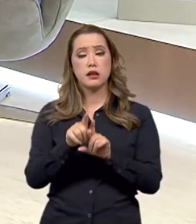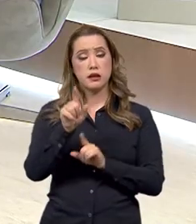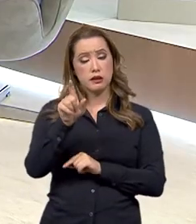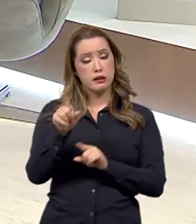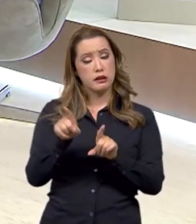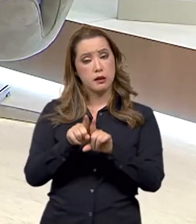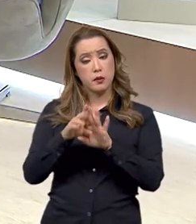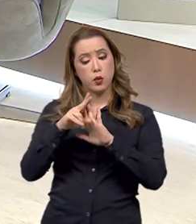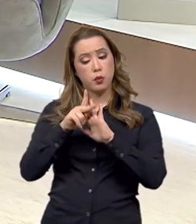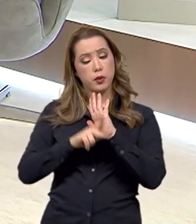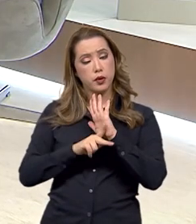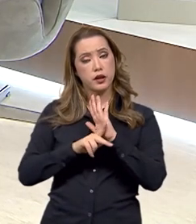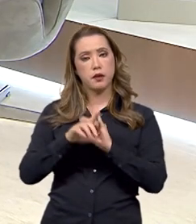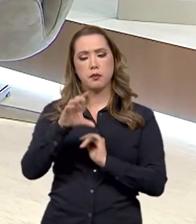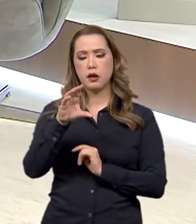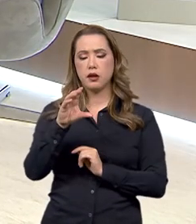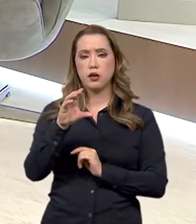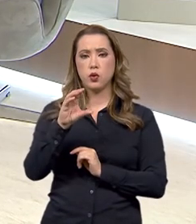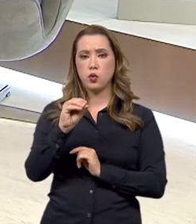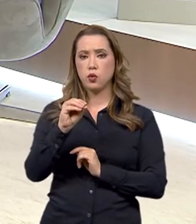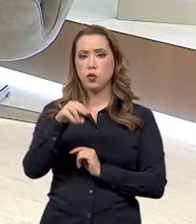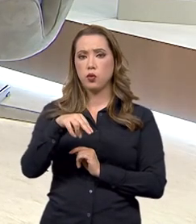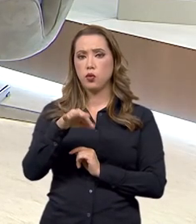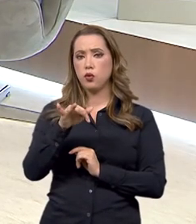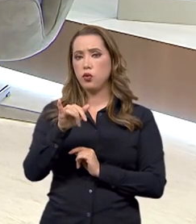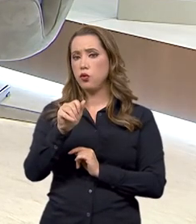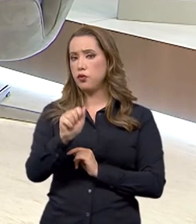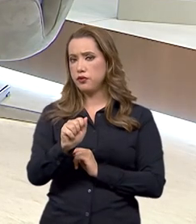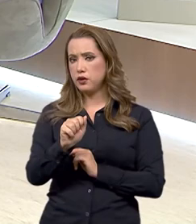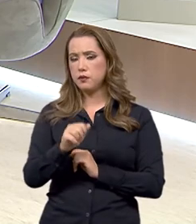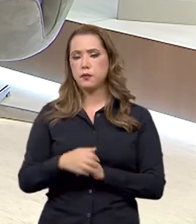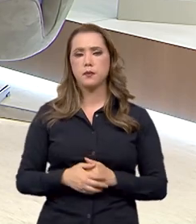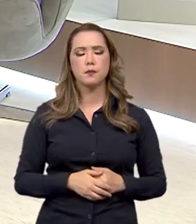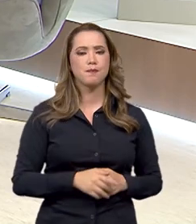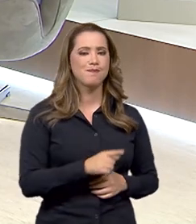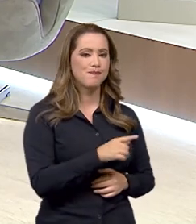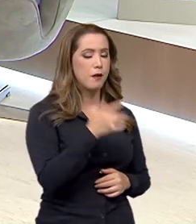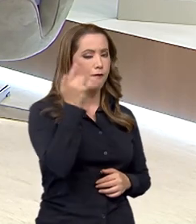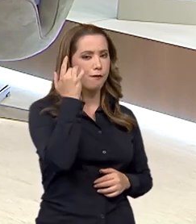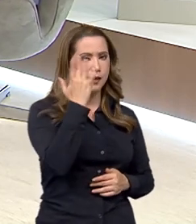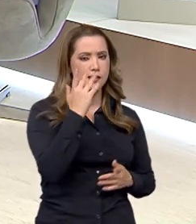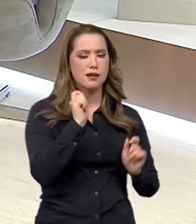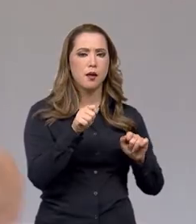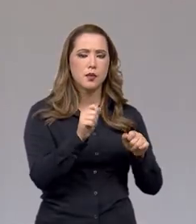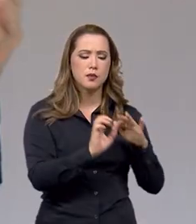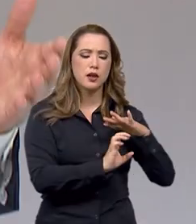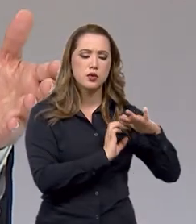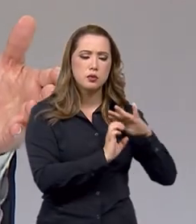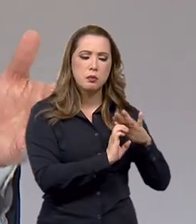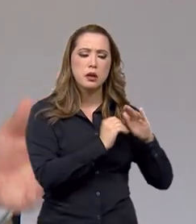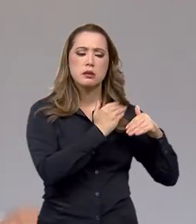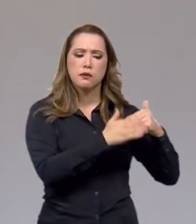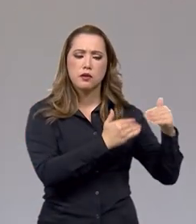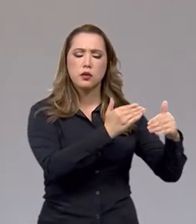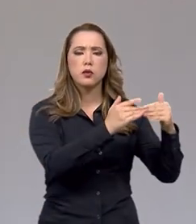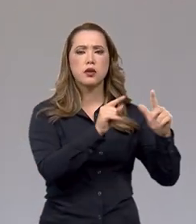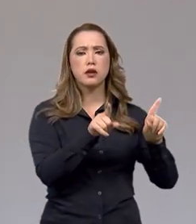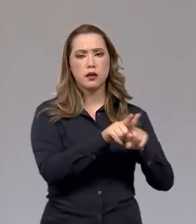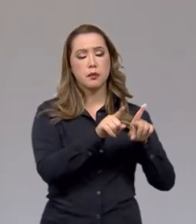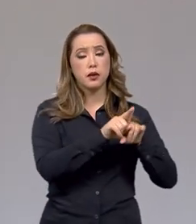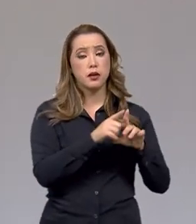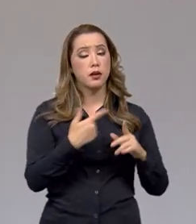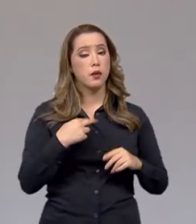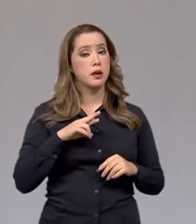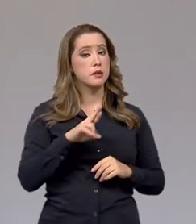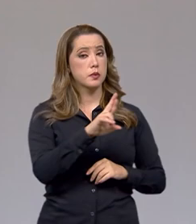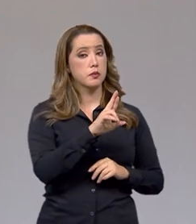Isso é muito importante. Essa questão de facilitar o ambiente de negócios, que também é uma atribuição, uma função